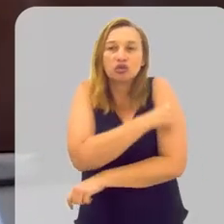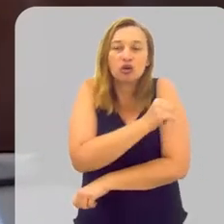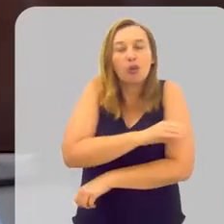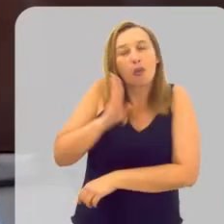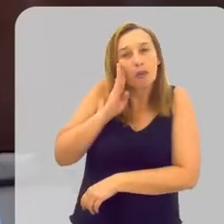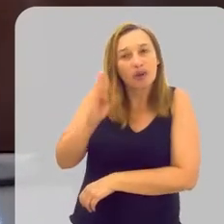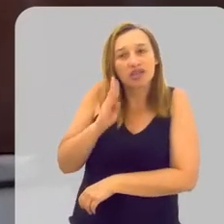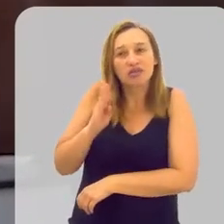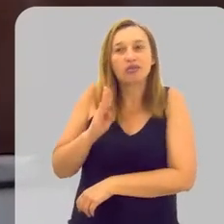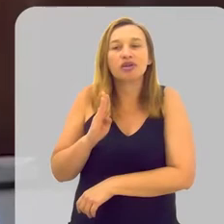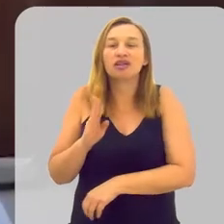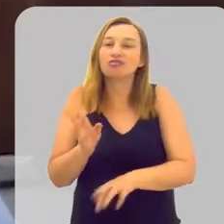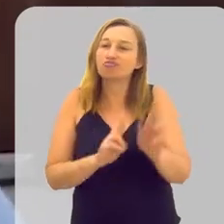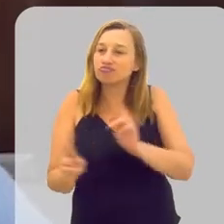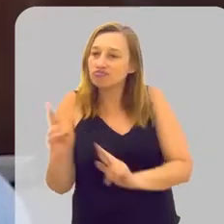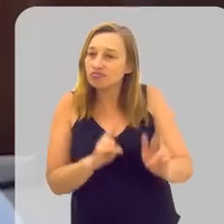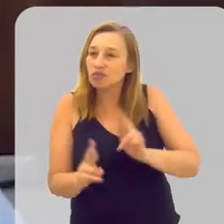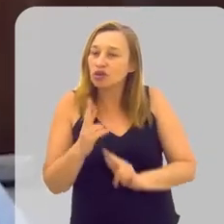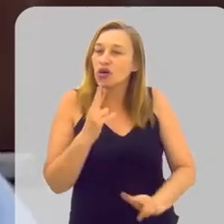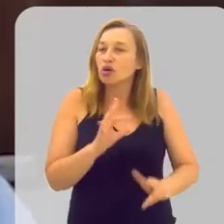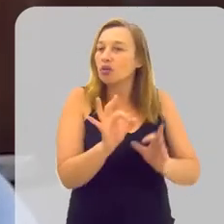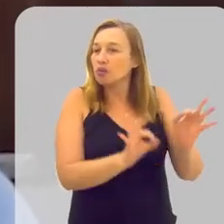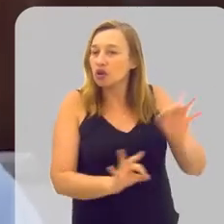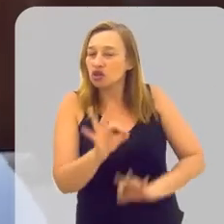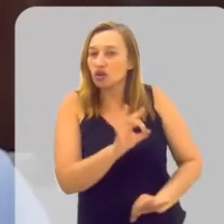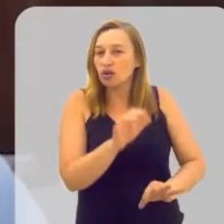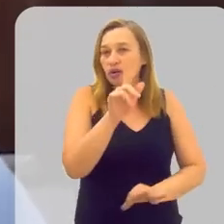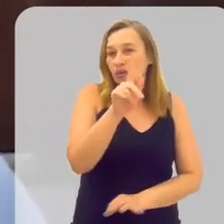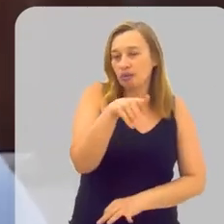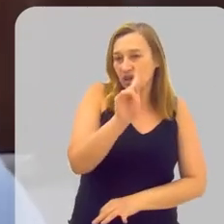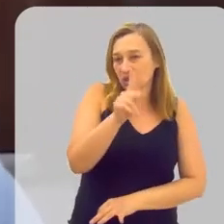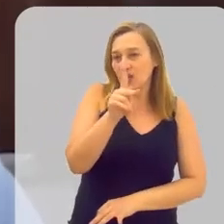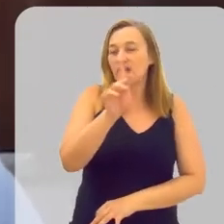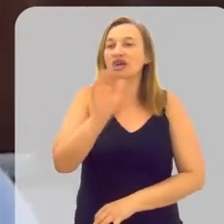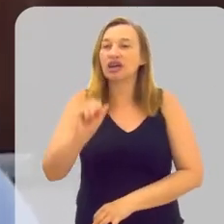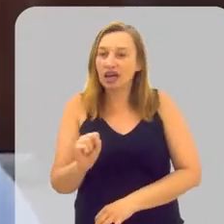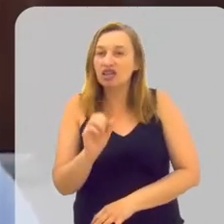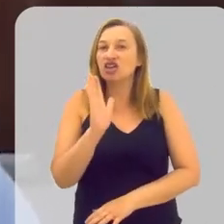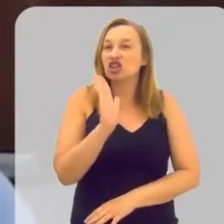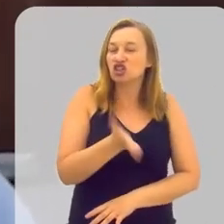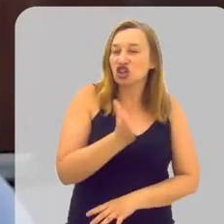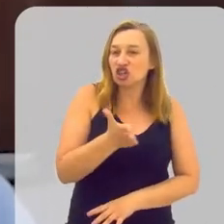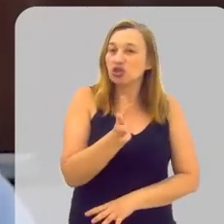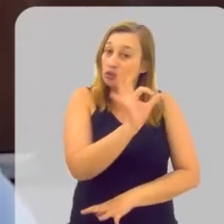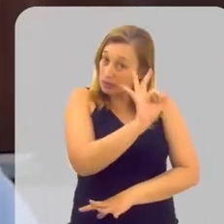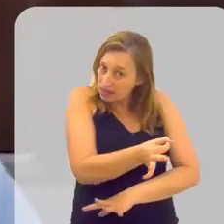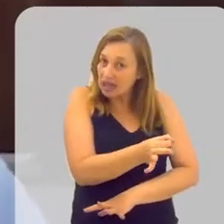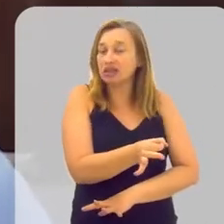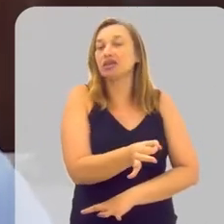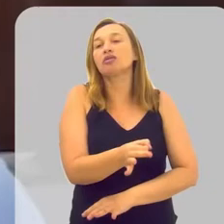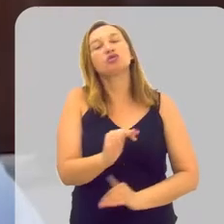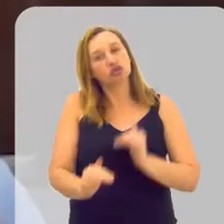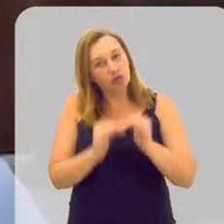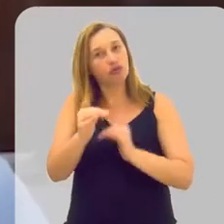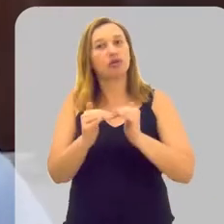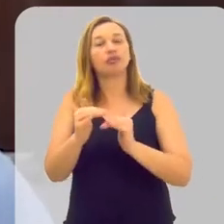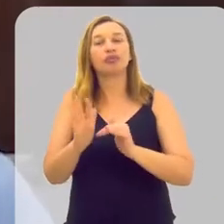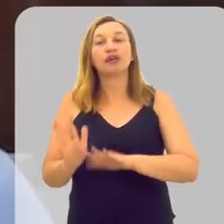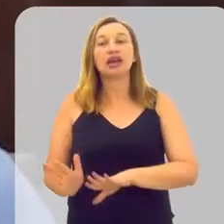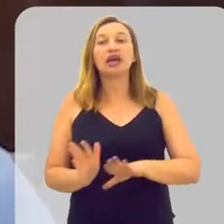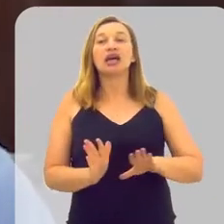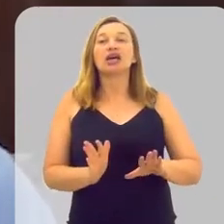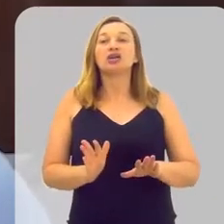estado do Rio de Janeiro principalmente são aquelas relacionadas aos projetos de petróleo e gás que já estão, vamos dizer assim, confirmadas, que estão em